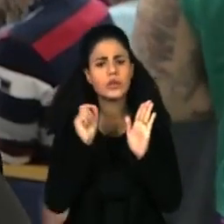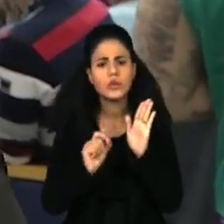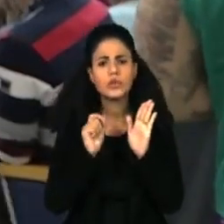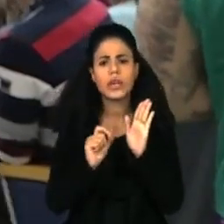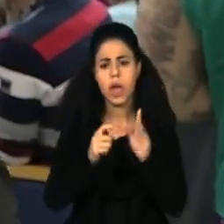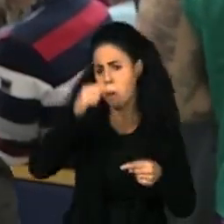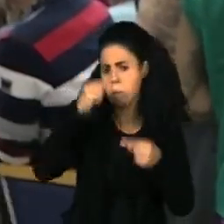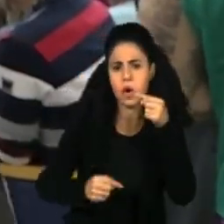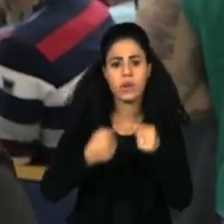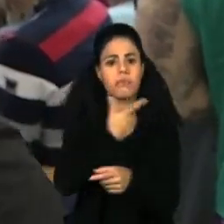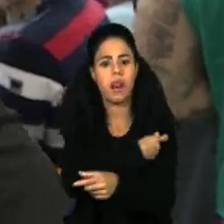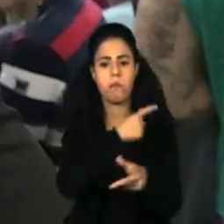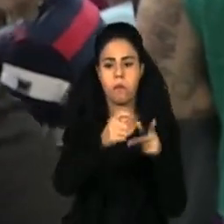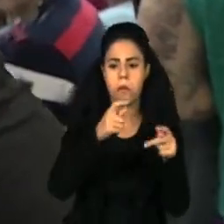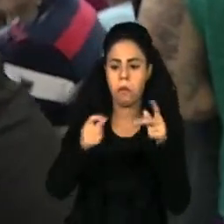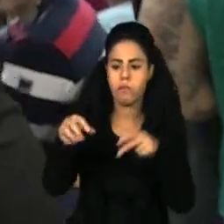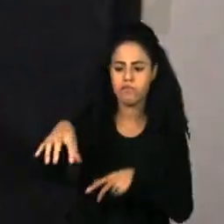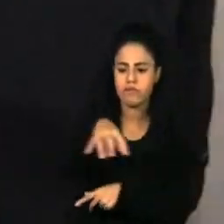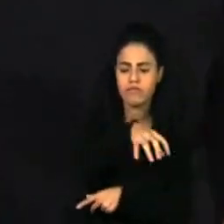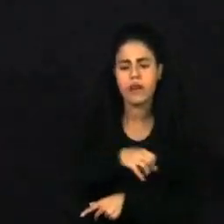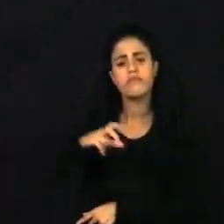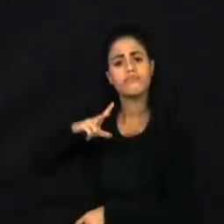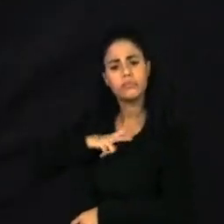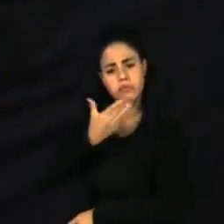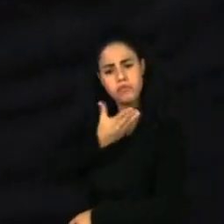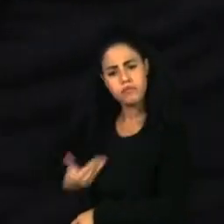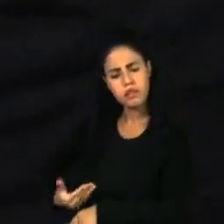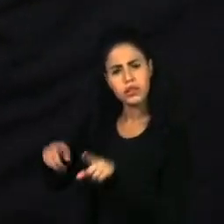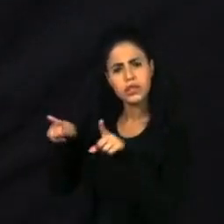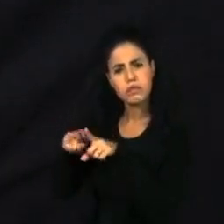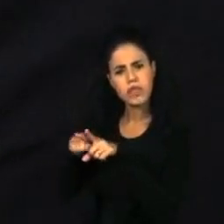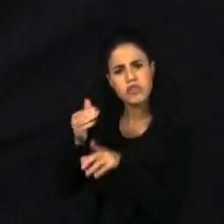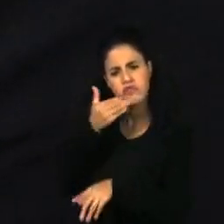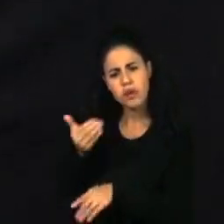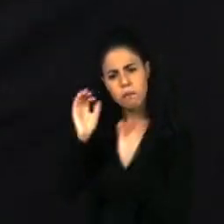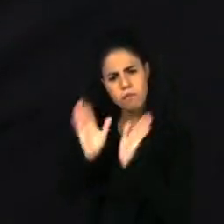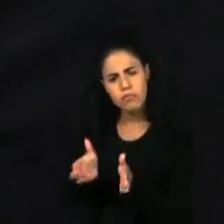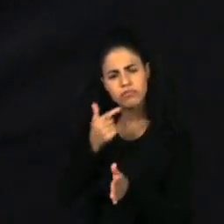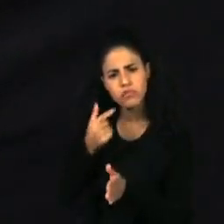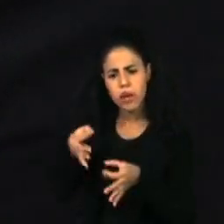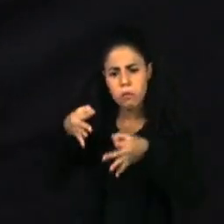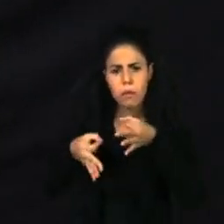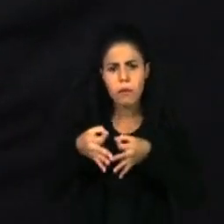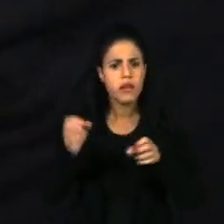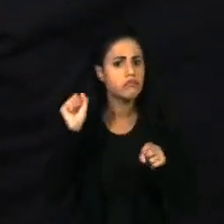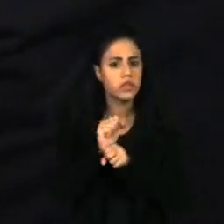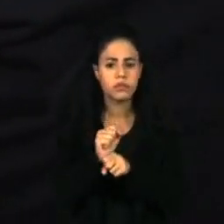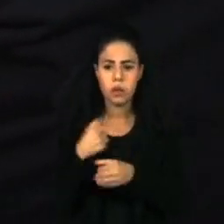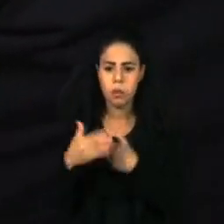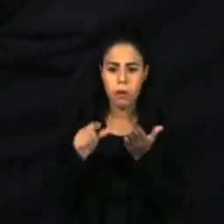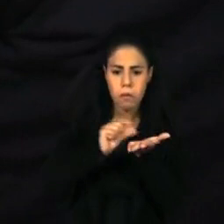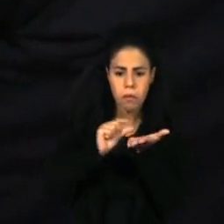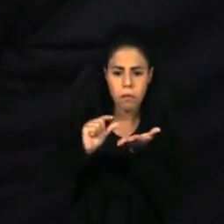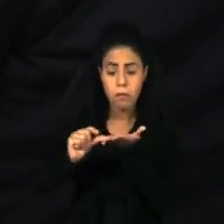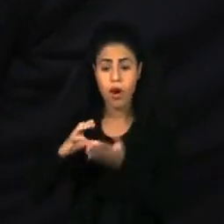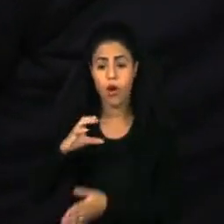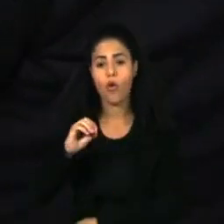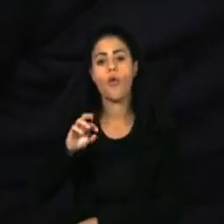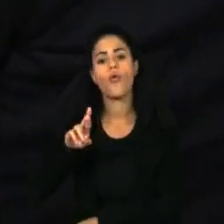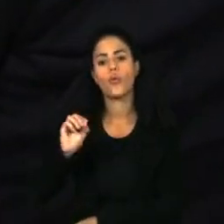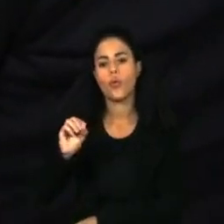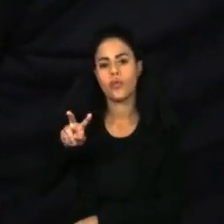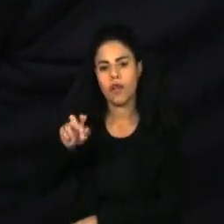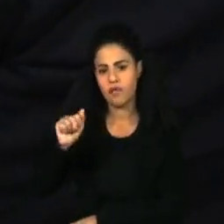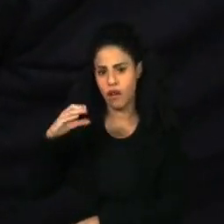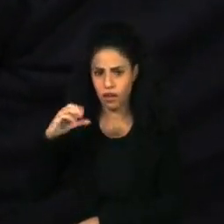de vacinação em espaços públicos e privados, além de já ter pedido à justiça a interrupção da produção da Coronavac. O